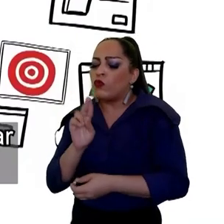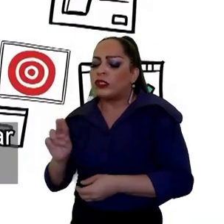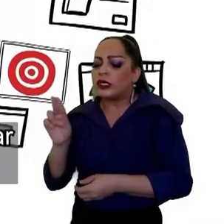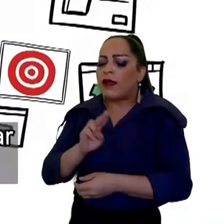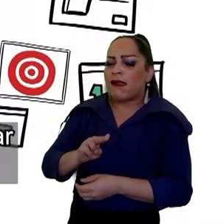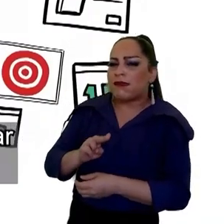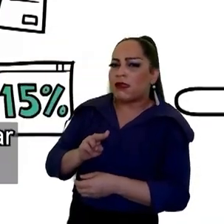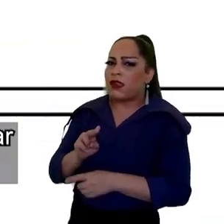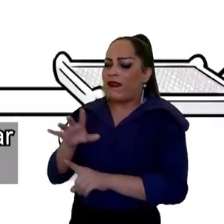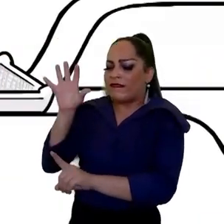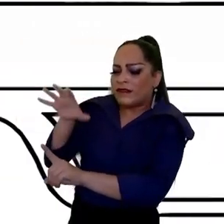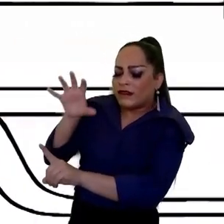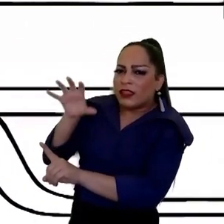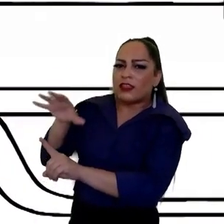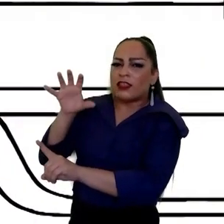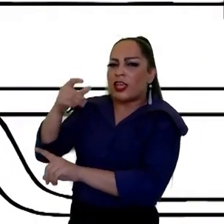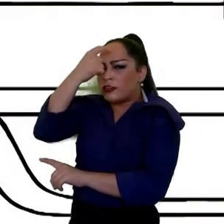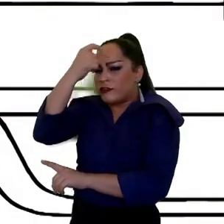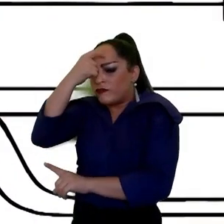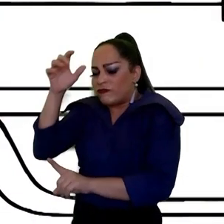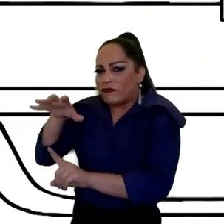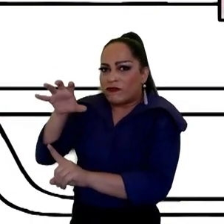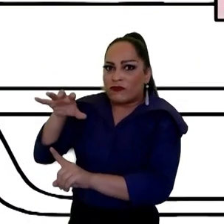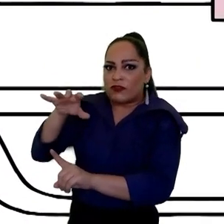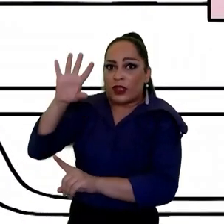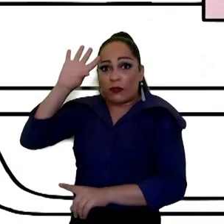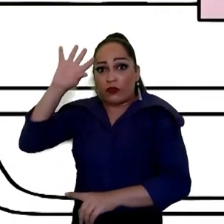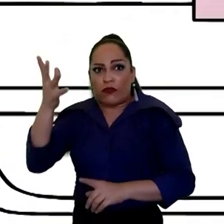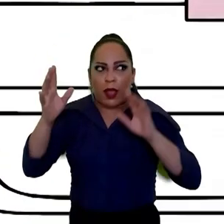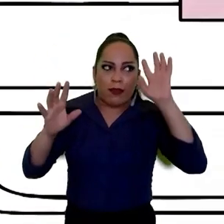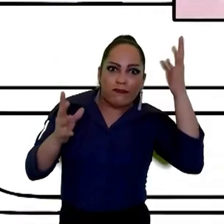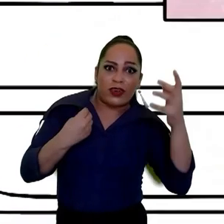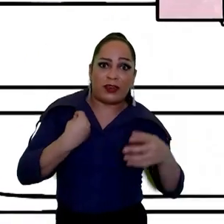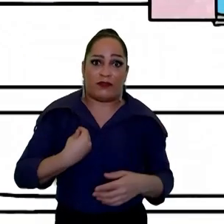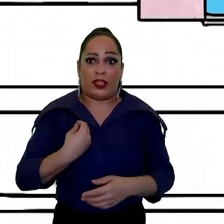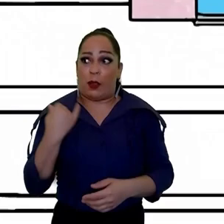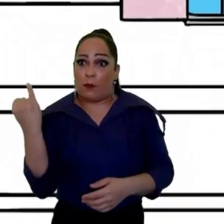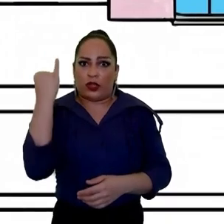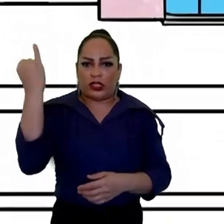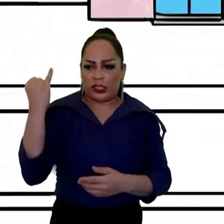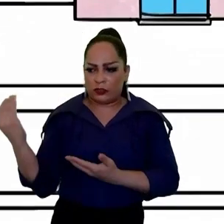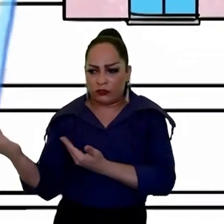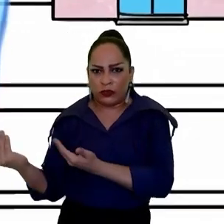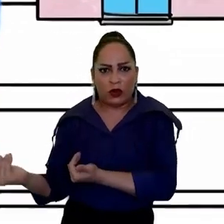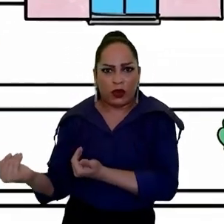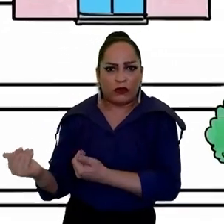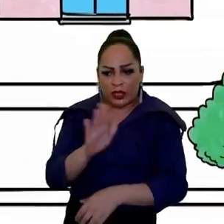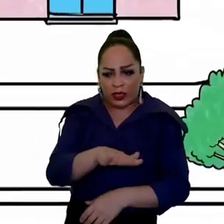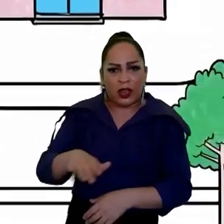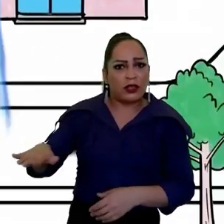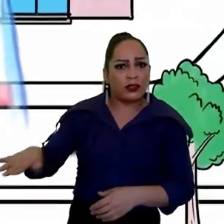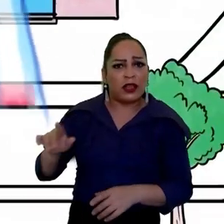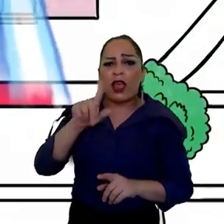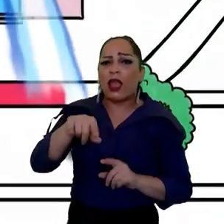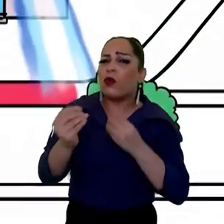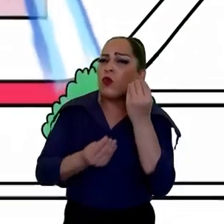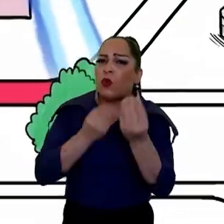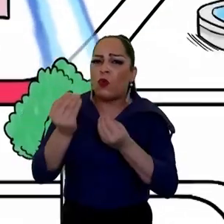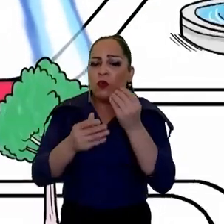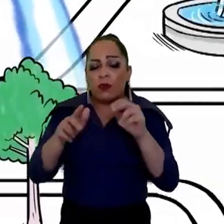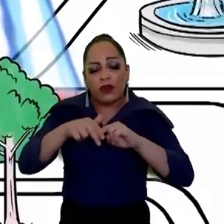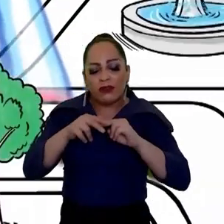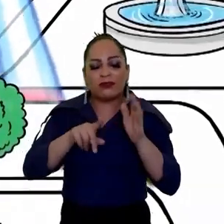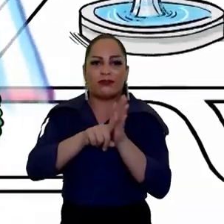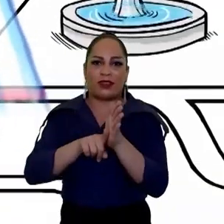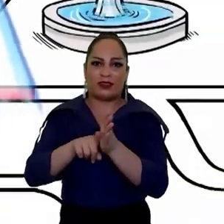escolhas e comportamento. Decisões importantes sobre a vida das crianças e adolescentes muitas vezes são tomadas com base